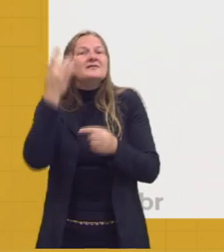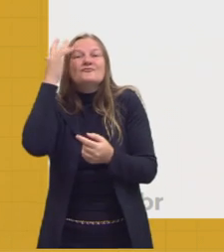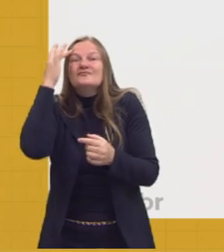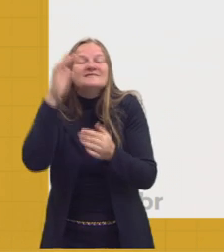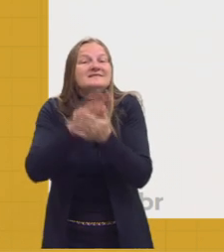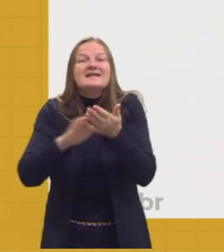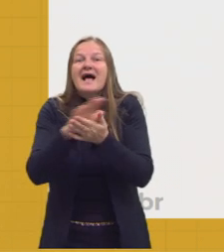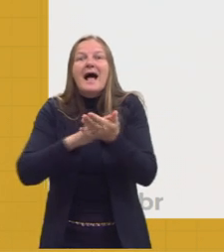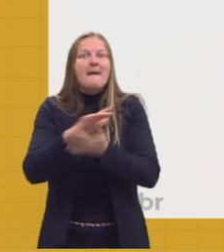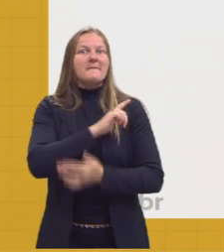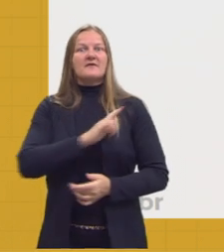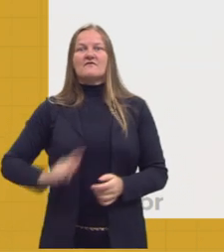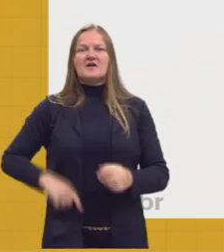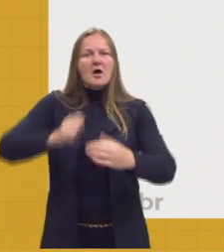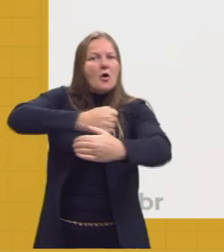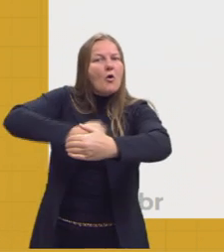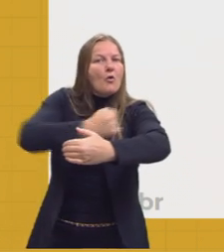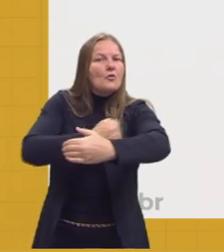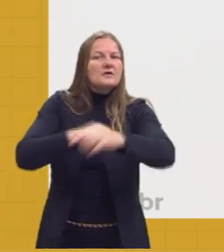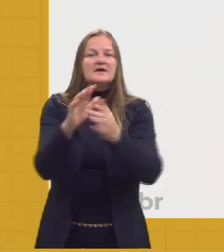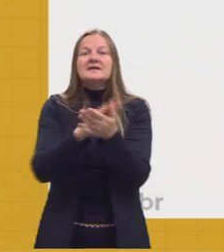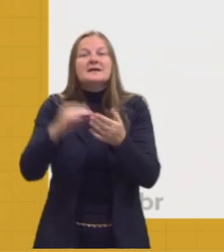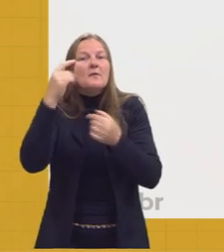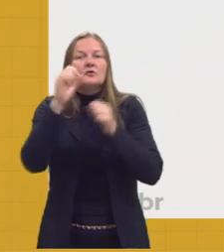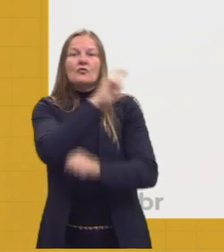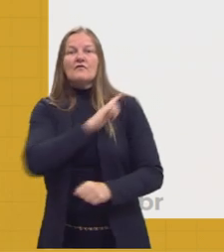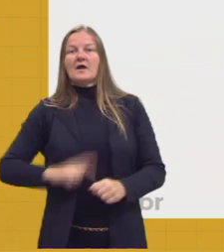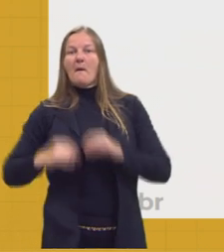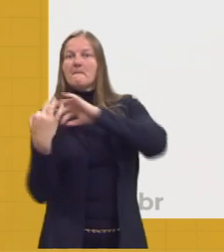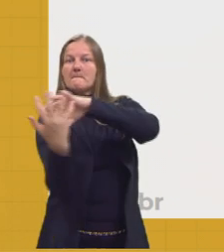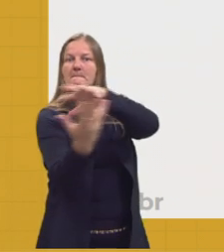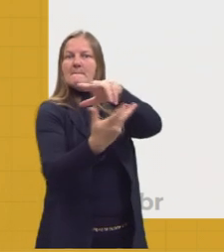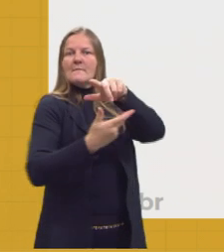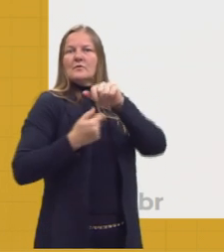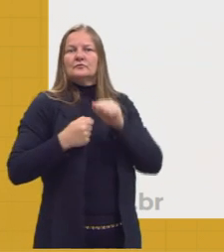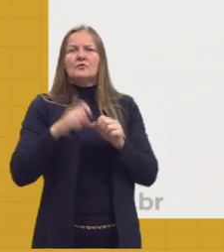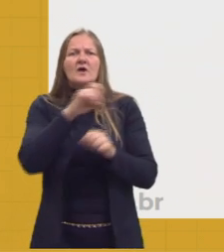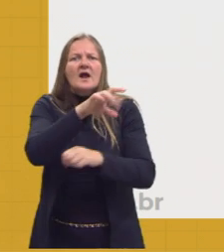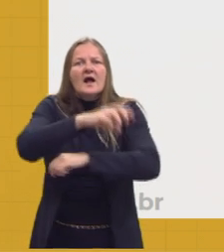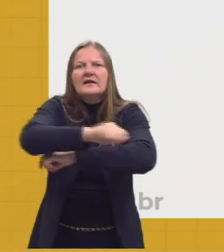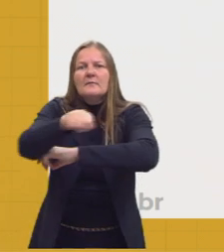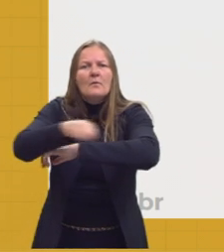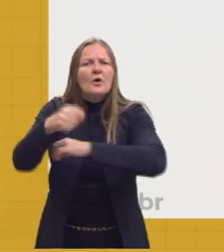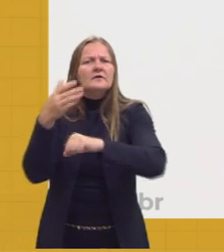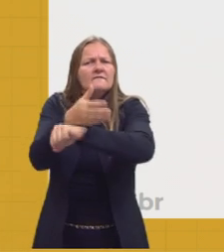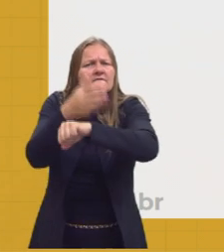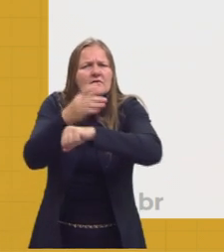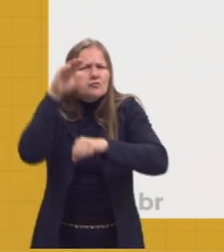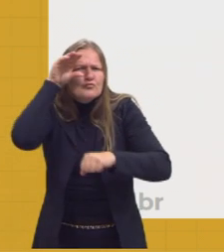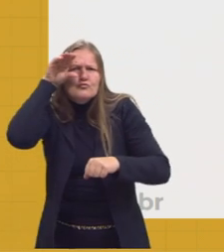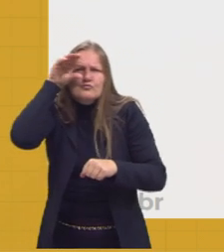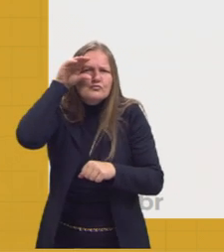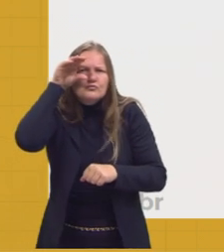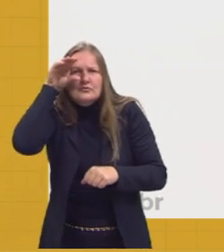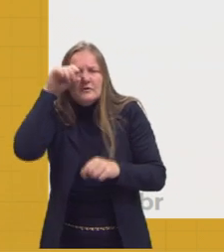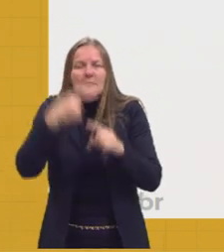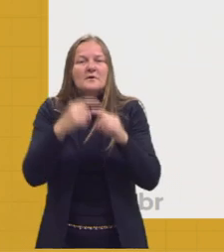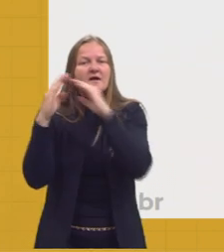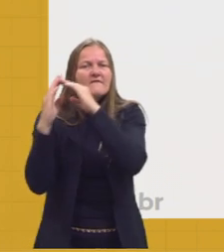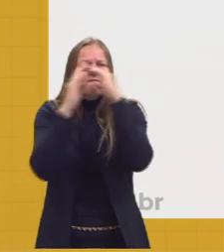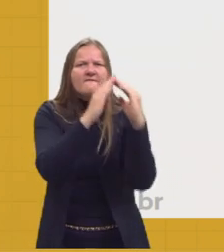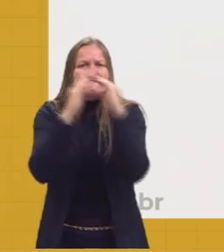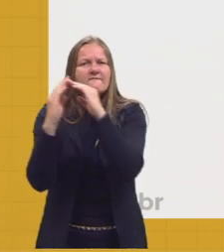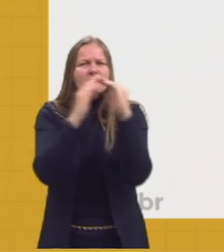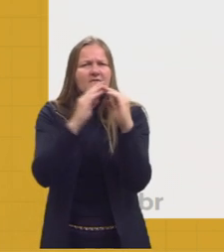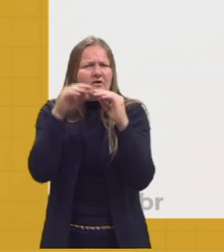governar sua cozinha e podem governar o mundo inteiro. Em cada porta frequentado olheiro, que a vida do vizinho e da